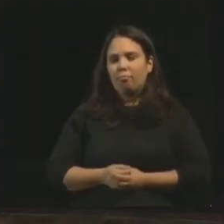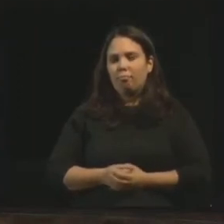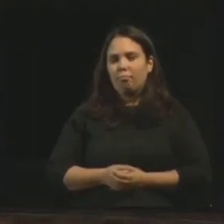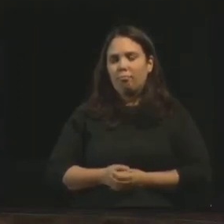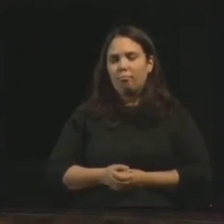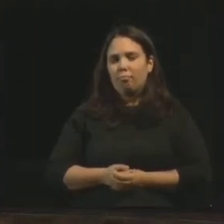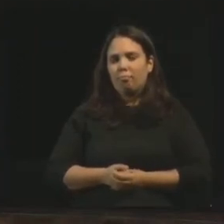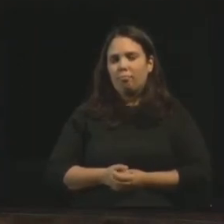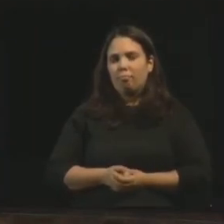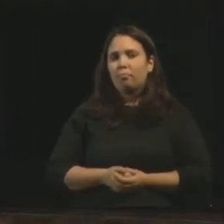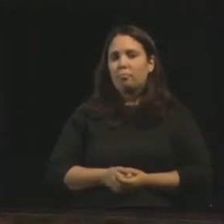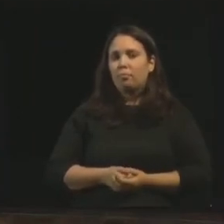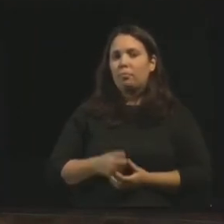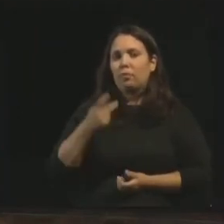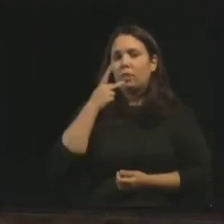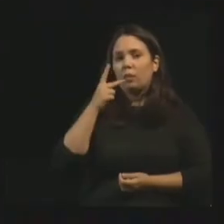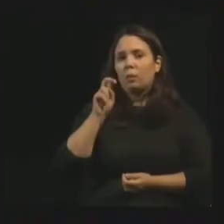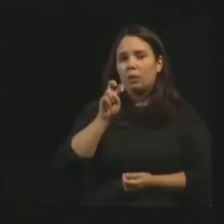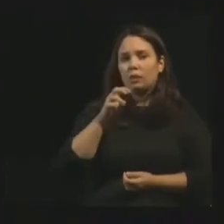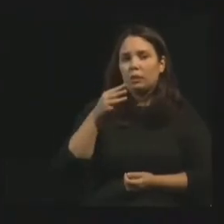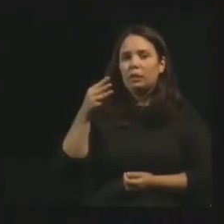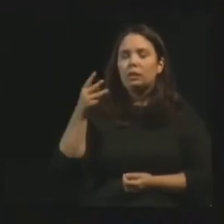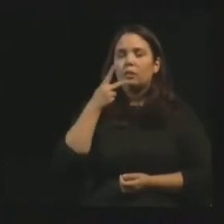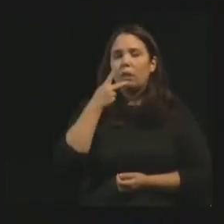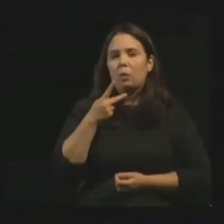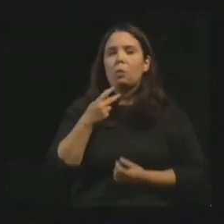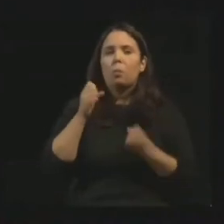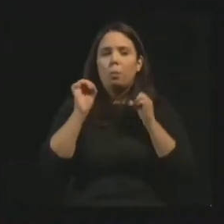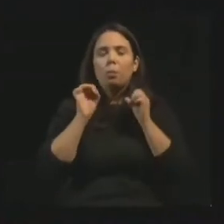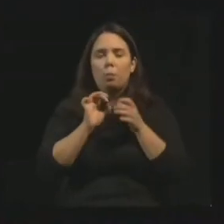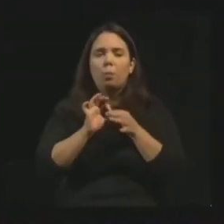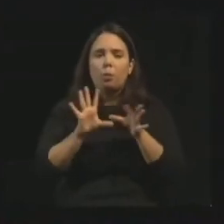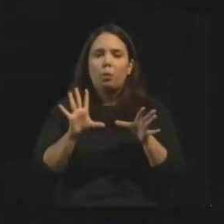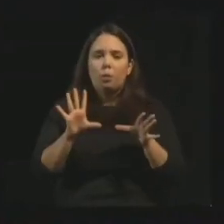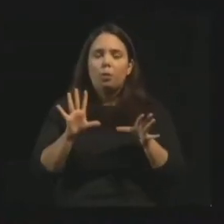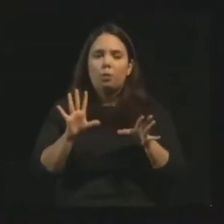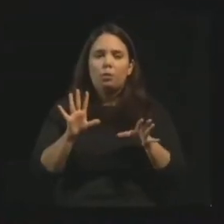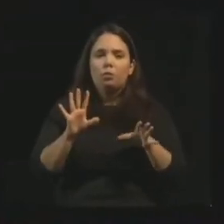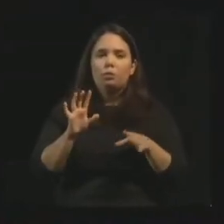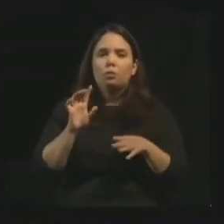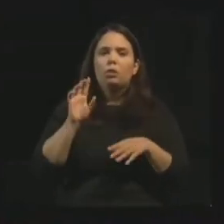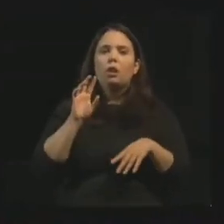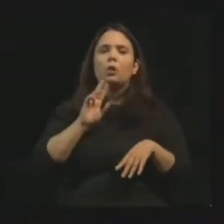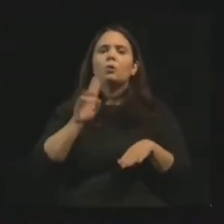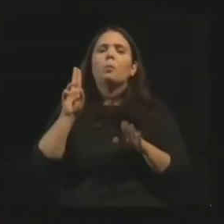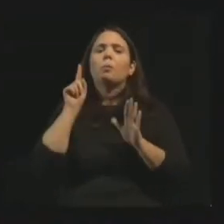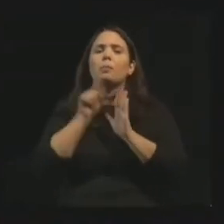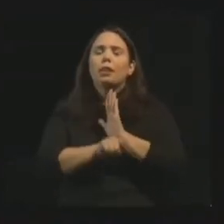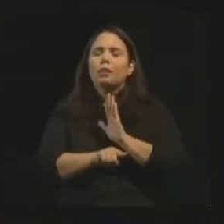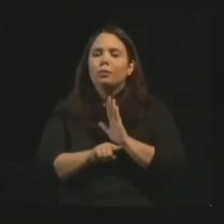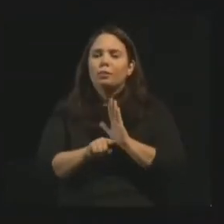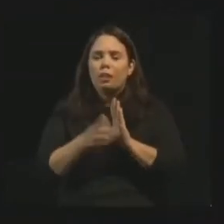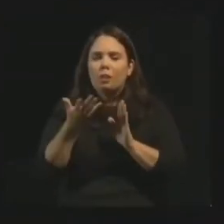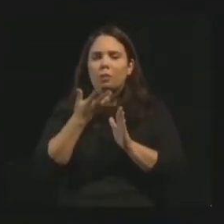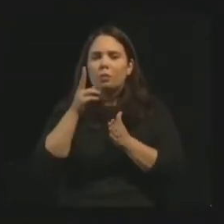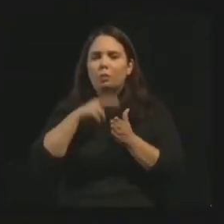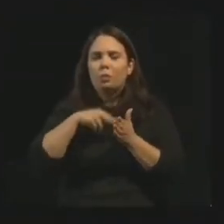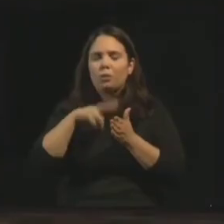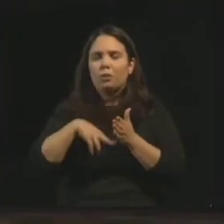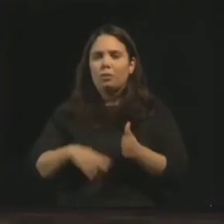Pessoal, segundo o item 533, pode, viu? Como é o número da pergunta, agora eu vou ler esse tal de livro dos espíritos, não é?